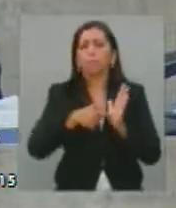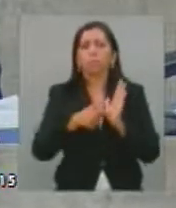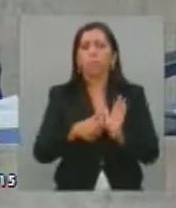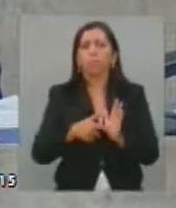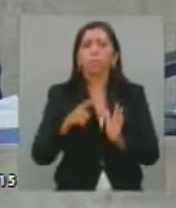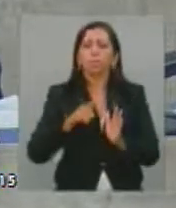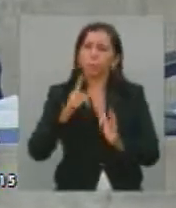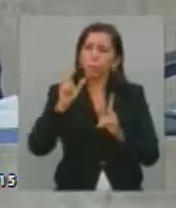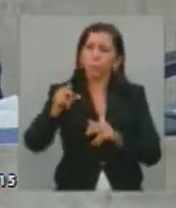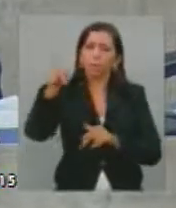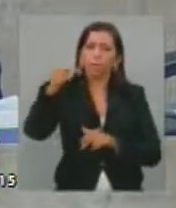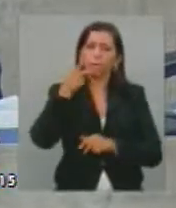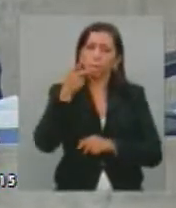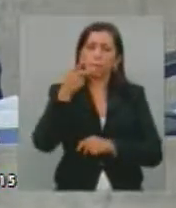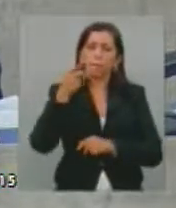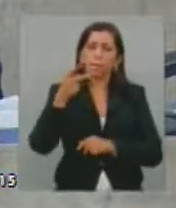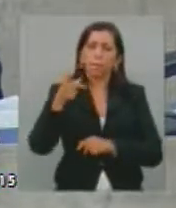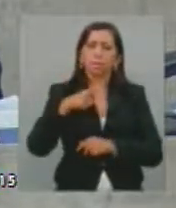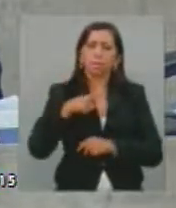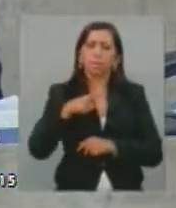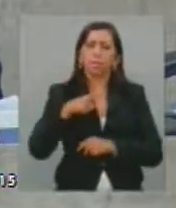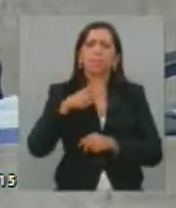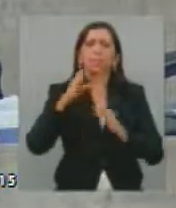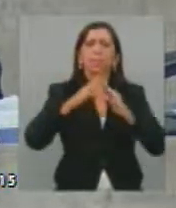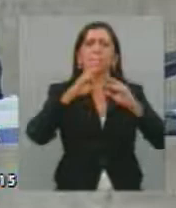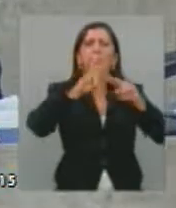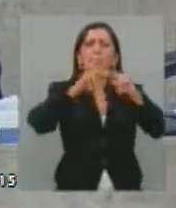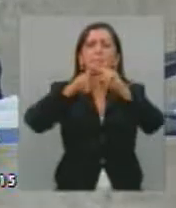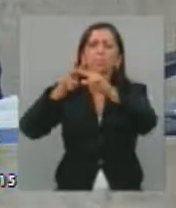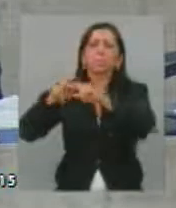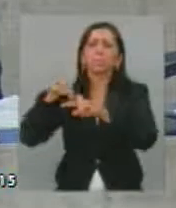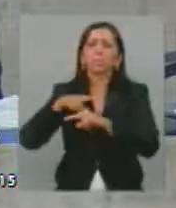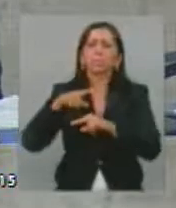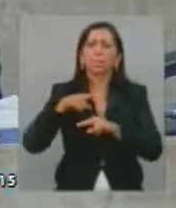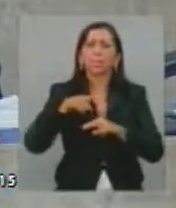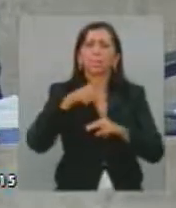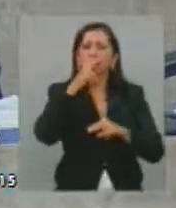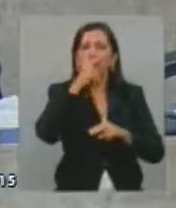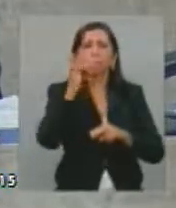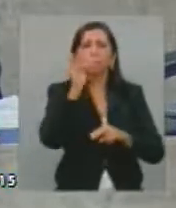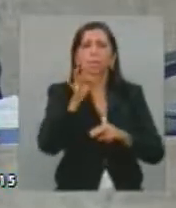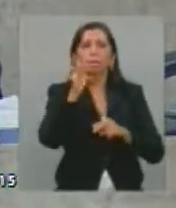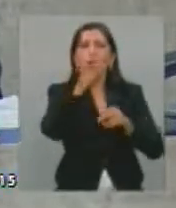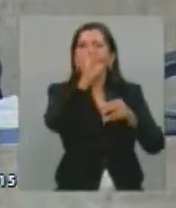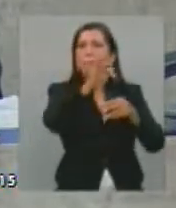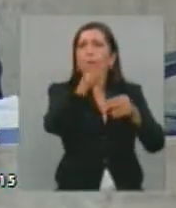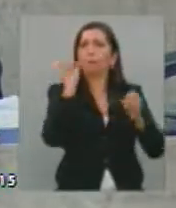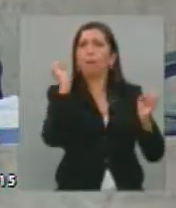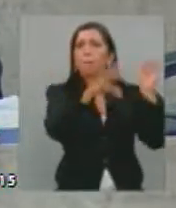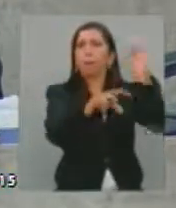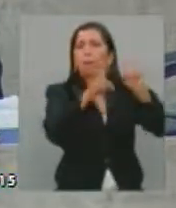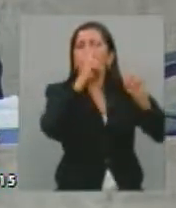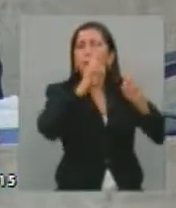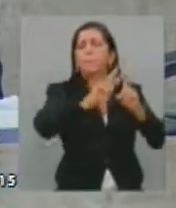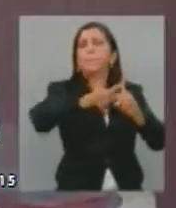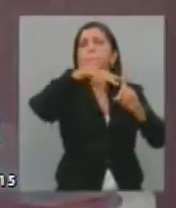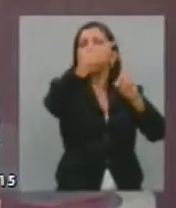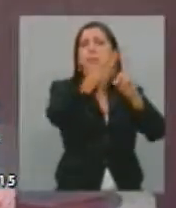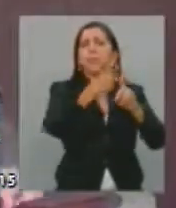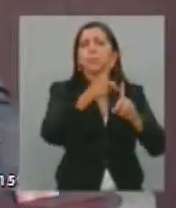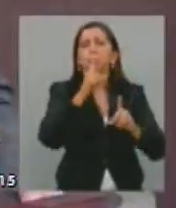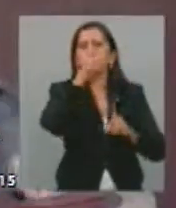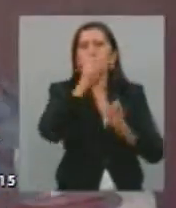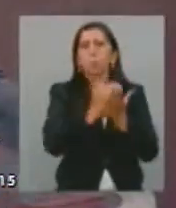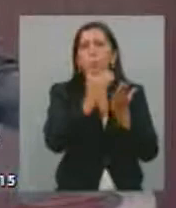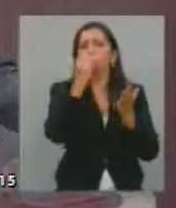em outras palavras, é que as cadeias e os presídios como estão hoje são a faculdade de bandido. E as unidades sócio